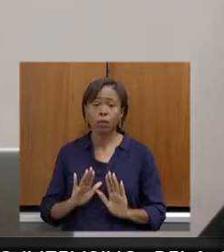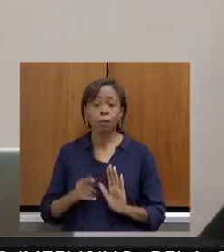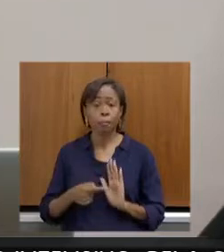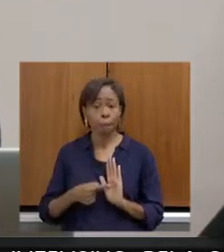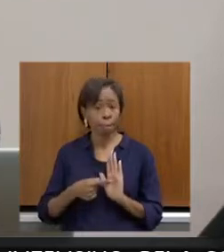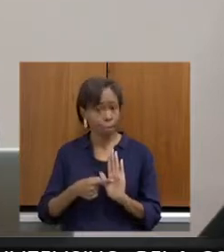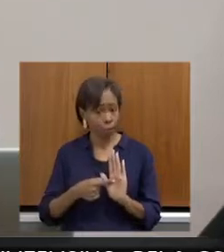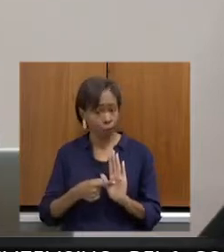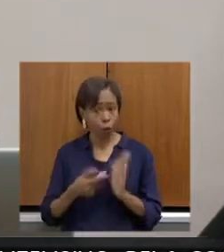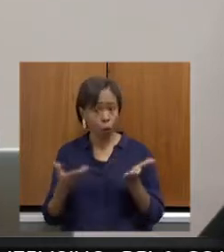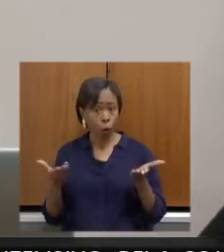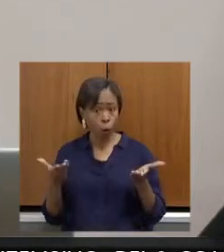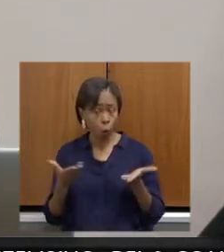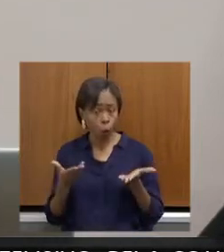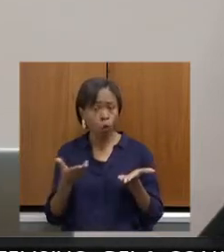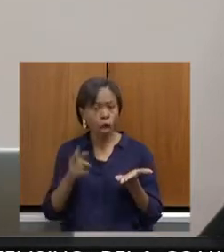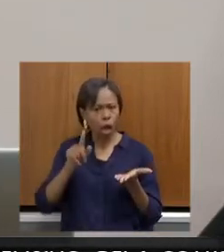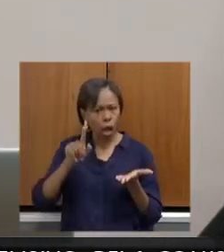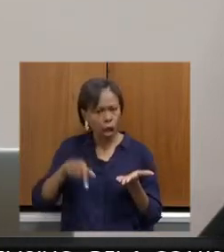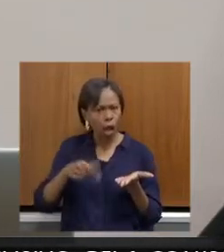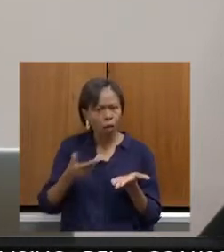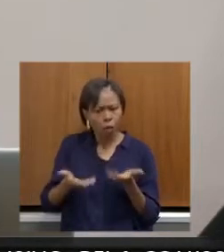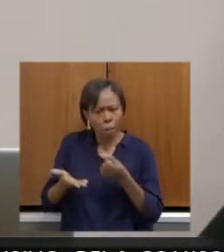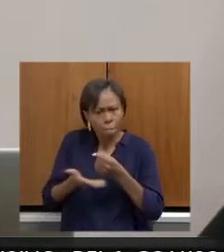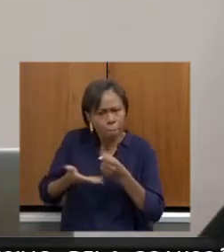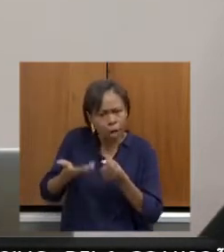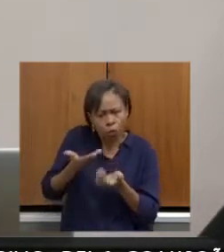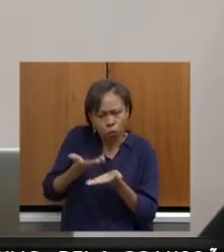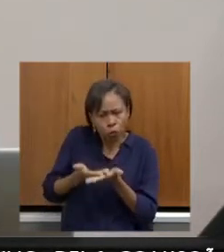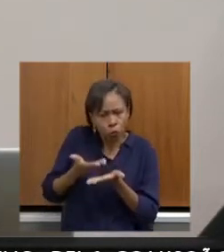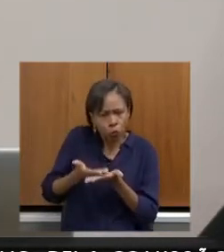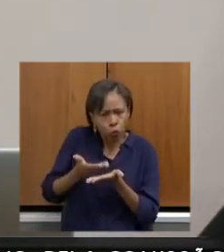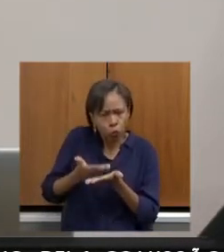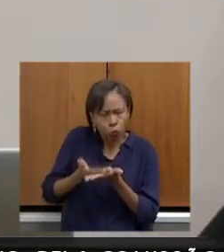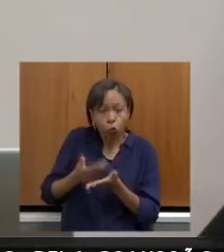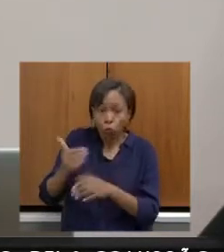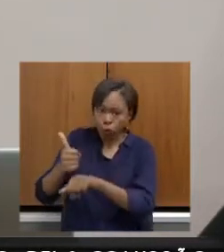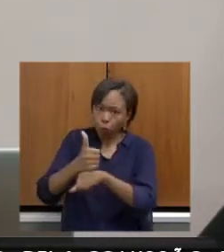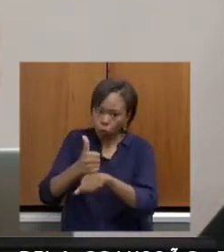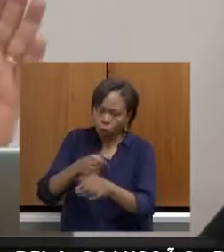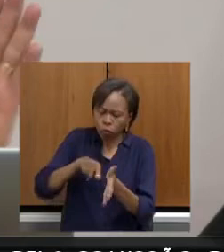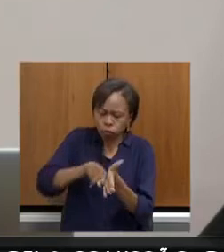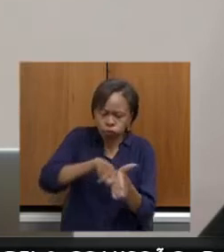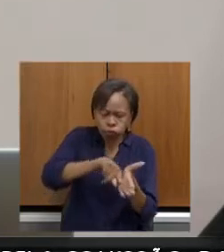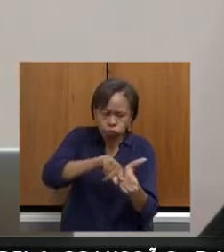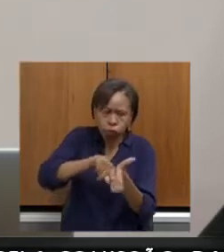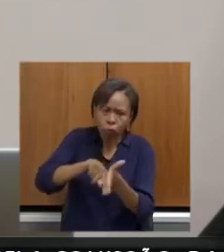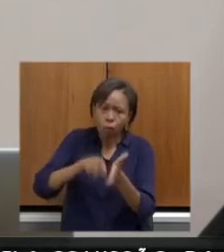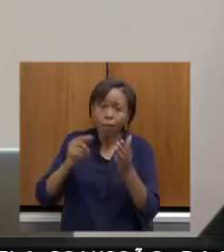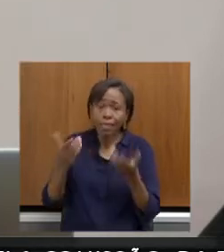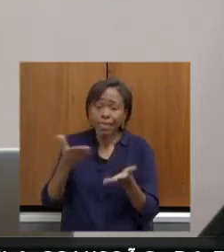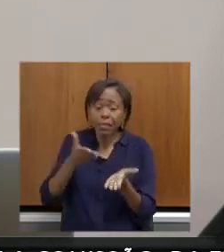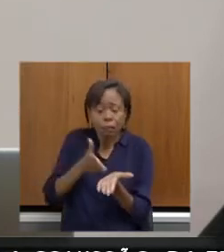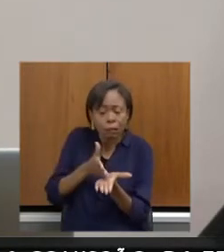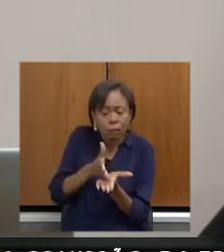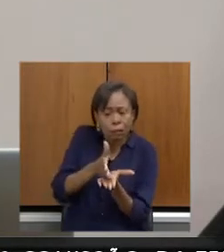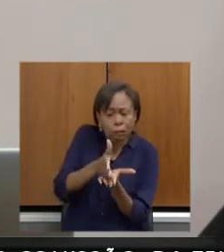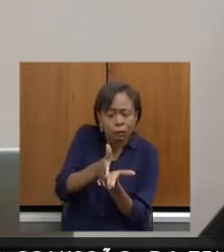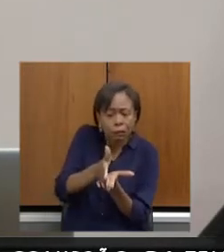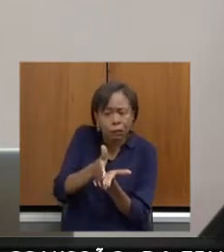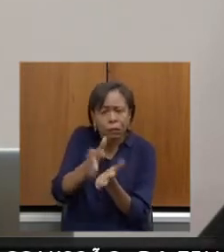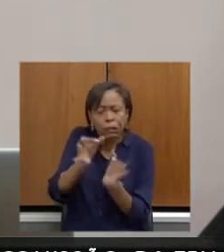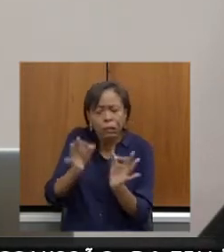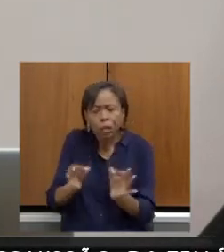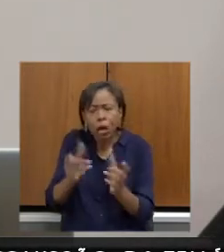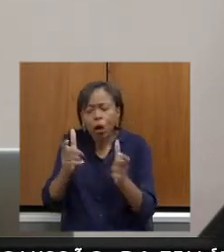apresentado aqui, são embasamentos, estudos técnicos, para que a gente tenha um norte a seguir, senão a gente fica estacionado da maneira que